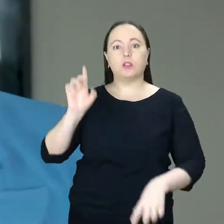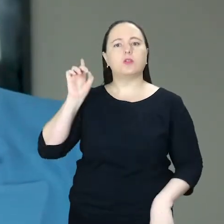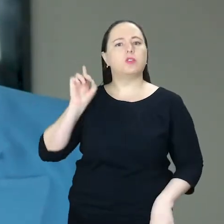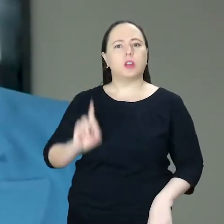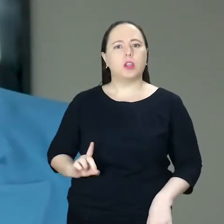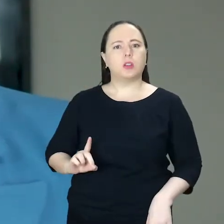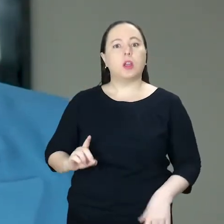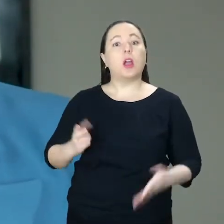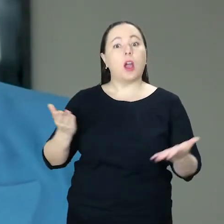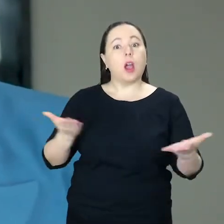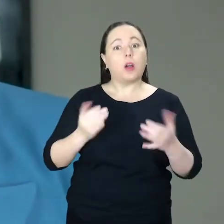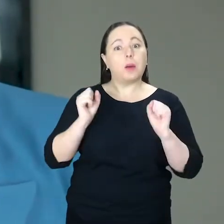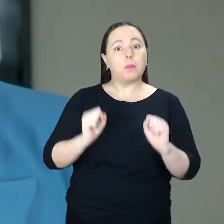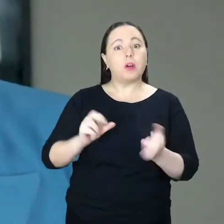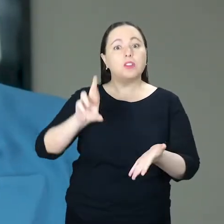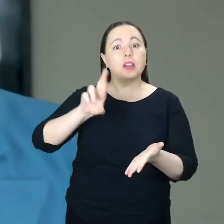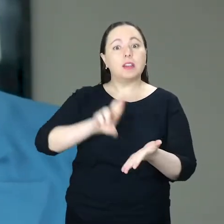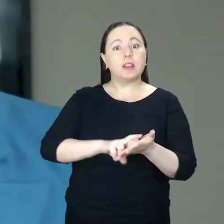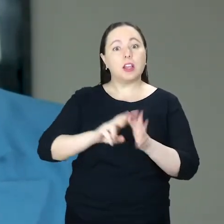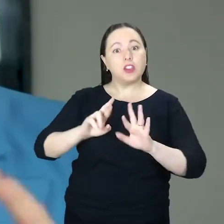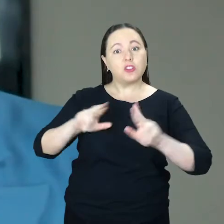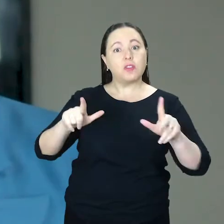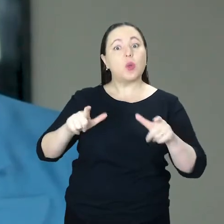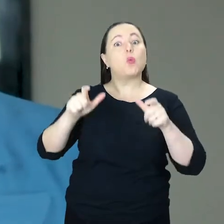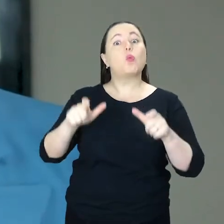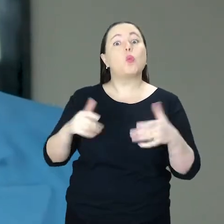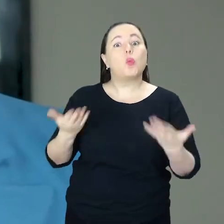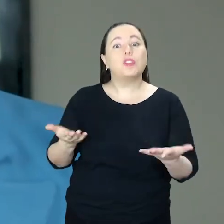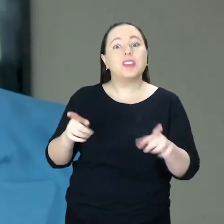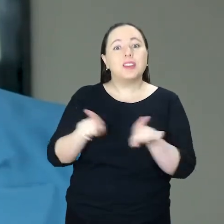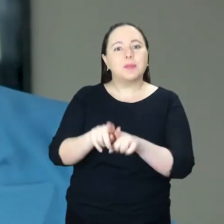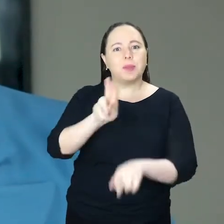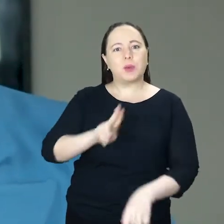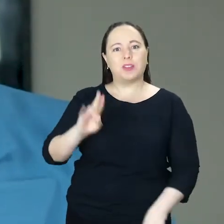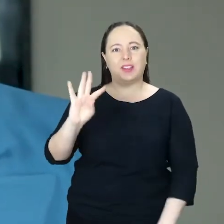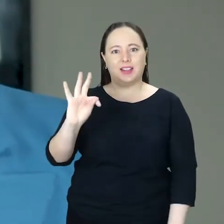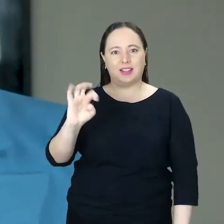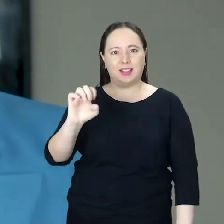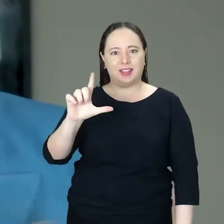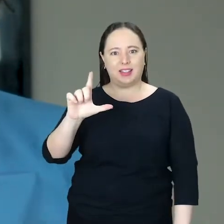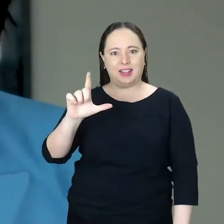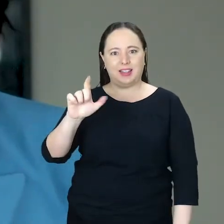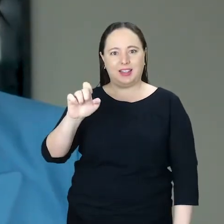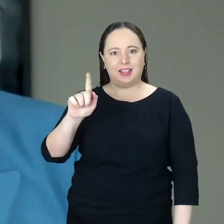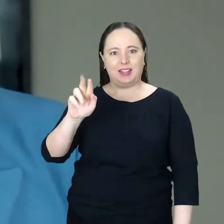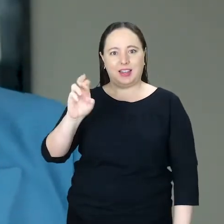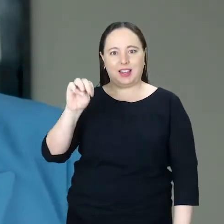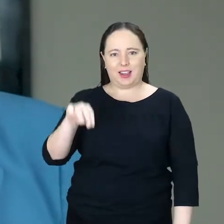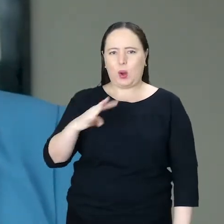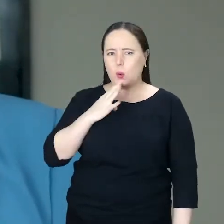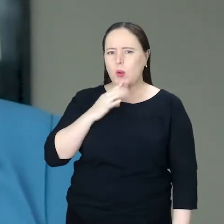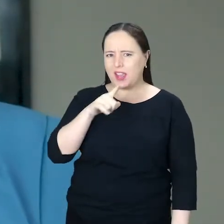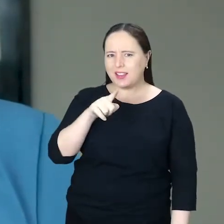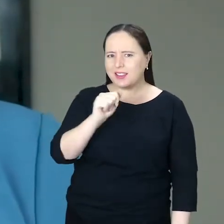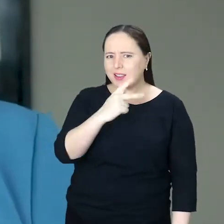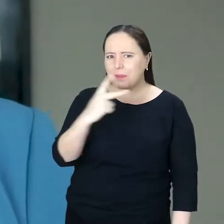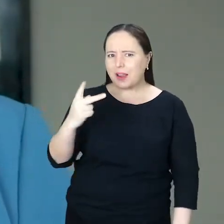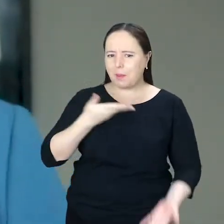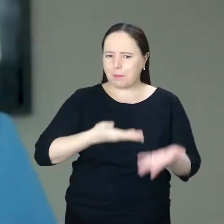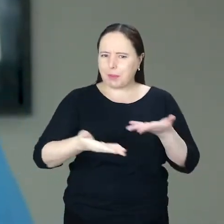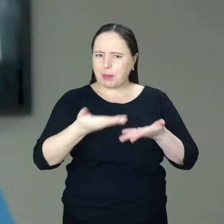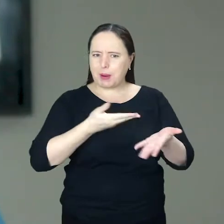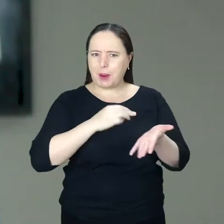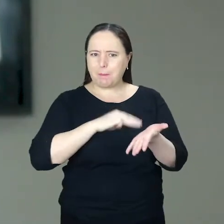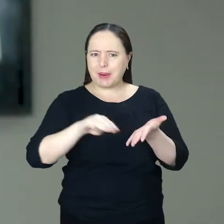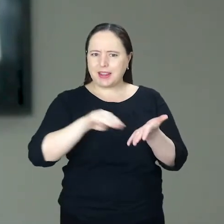direitos agora podem ser registradas também pelo Telegram, aquele aplicativo de troca de mensagens.